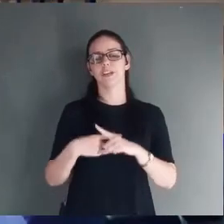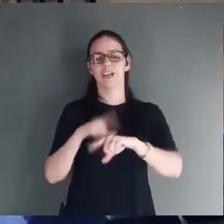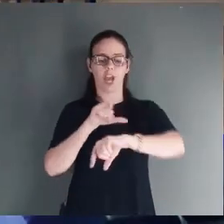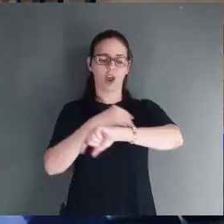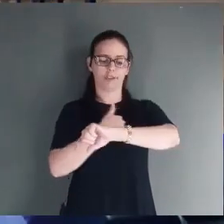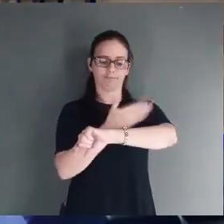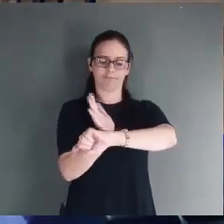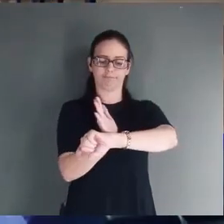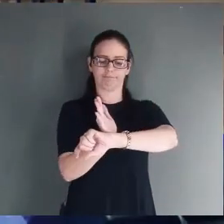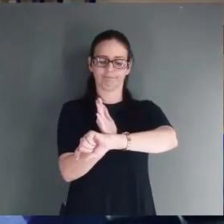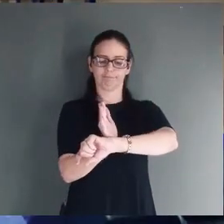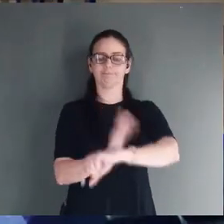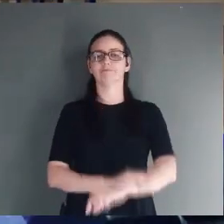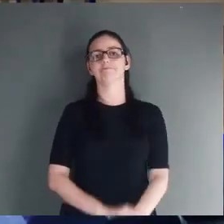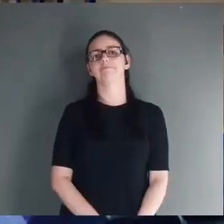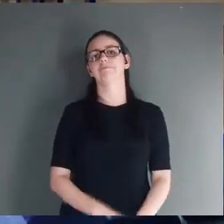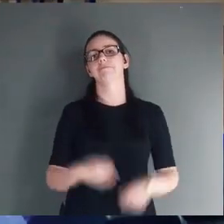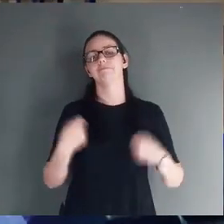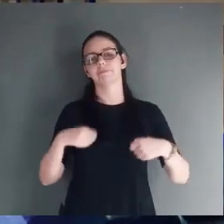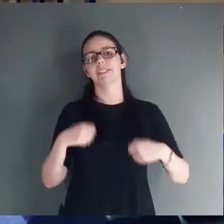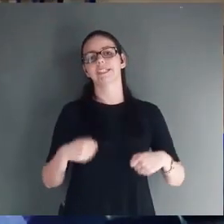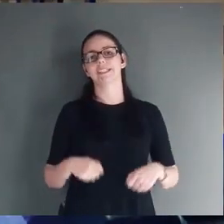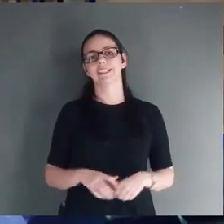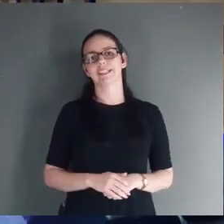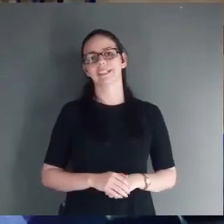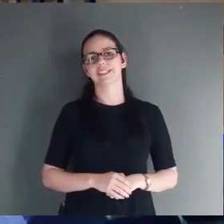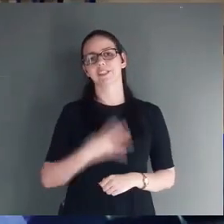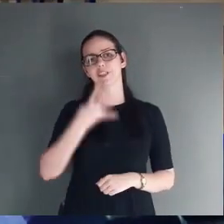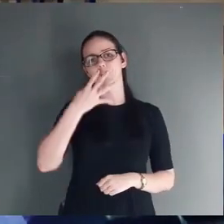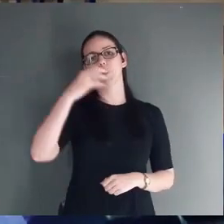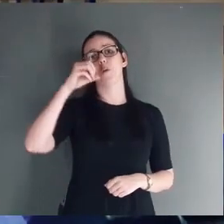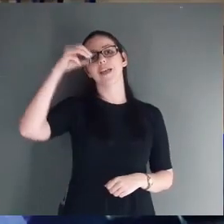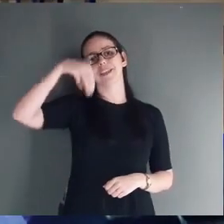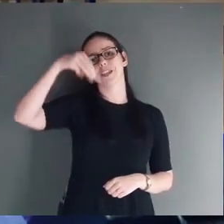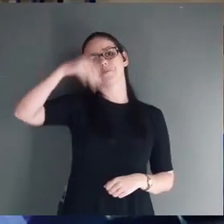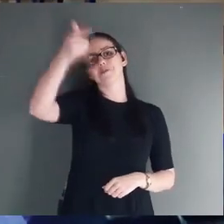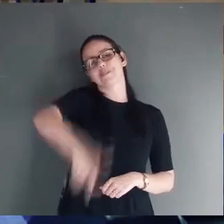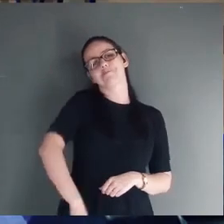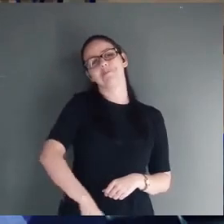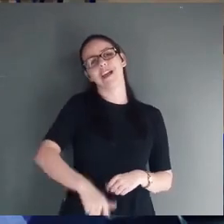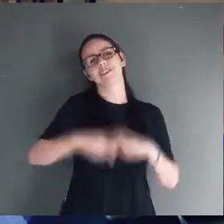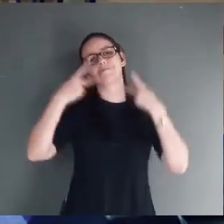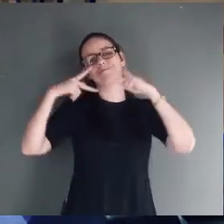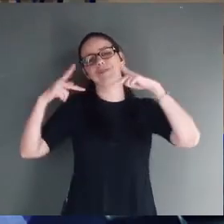avançado. Eu preciso ter pelo menos 40 minutos a uma hora para pregar. Pastor Léo.